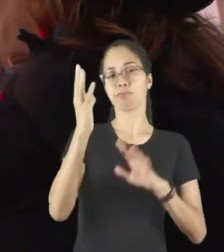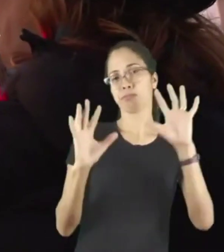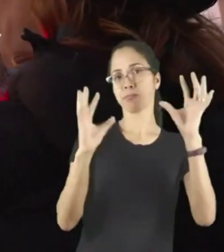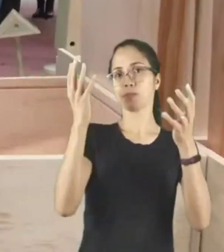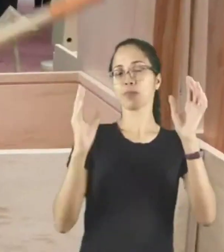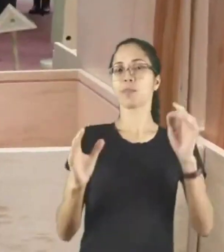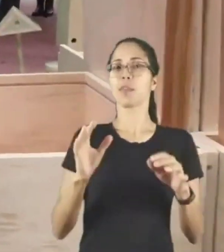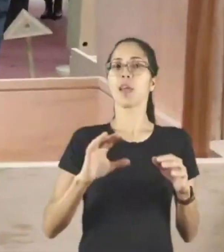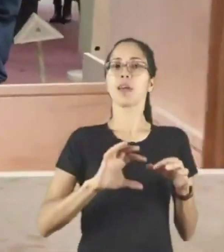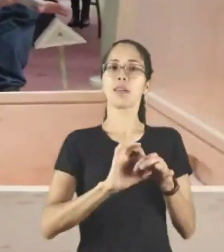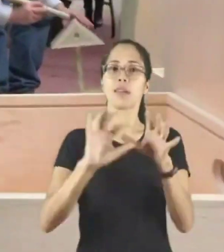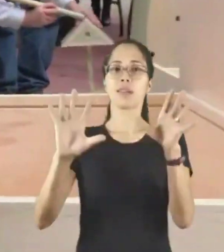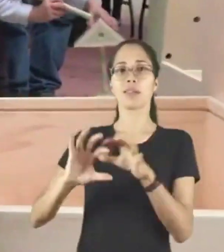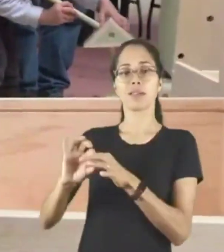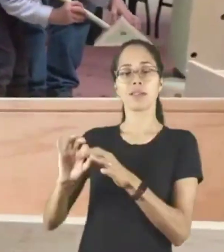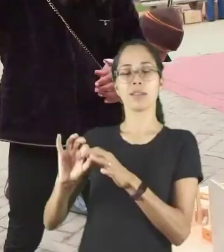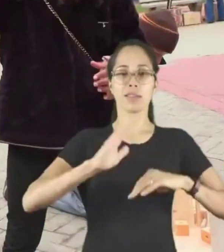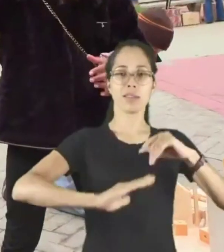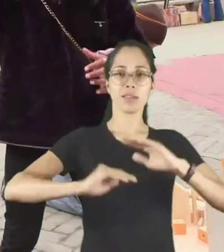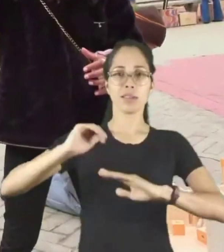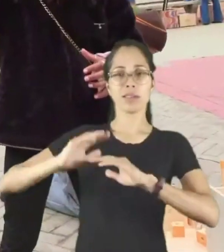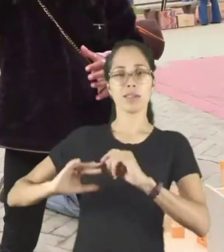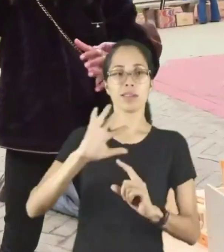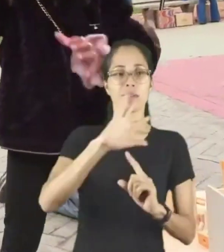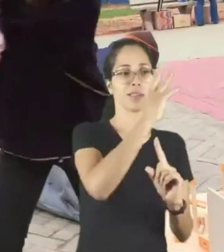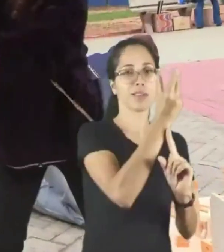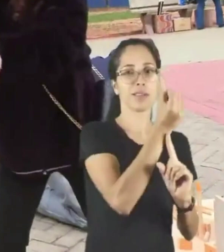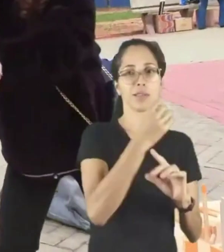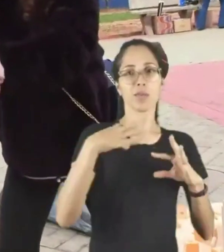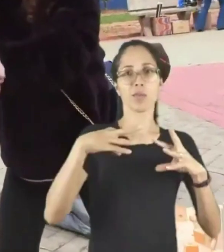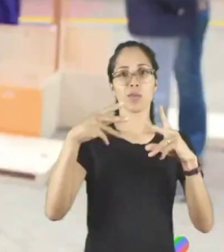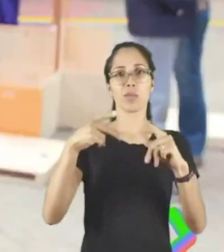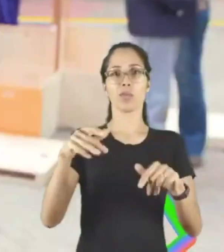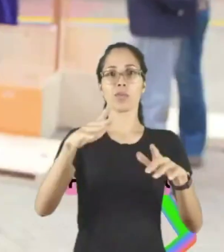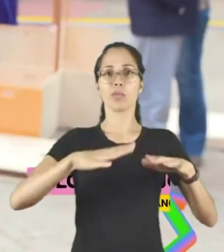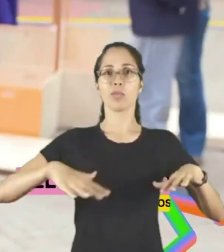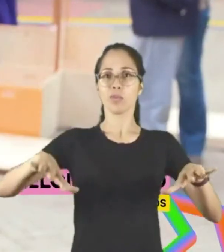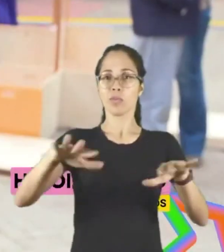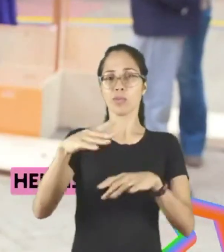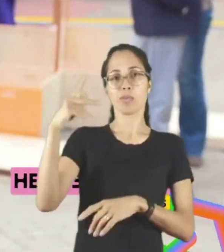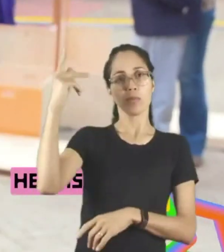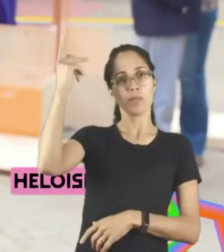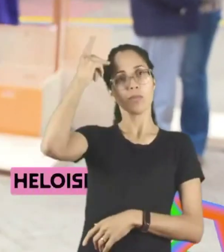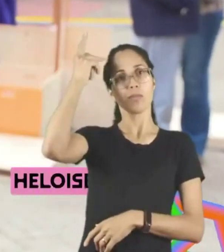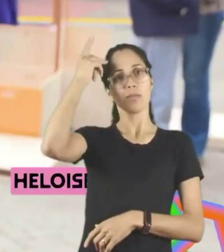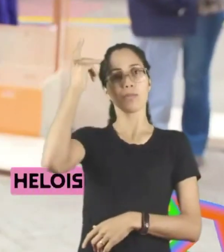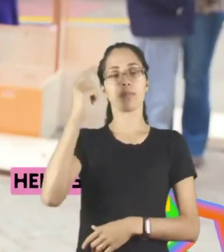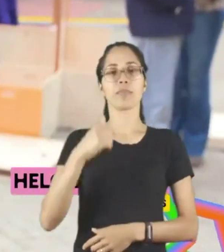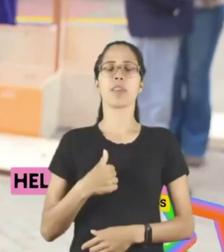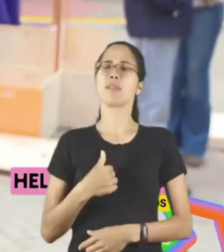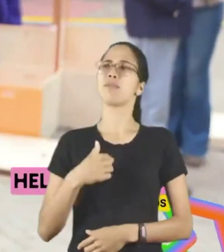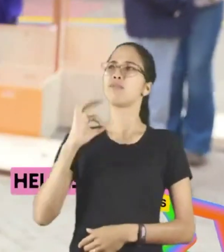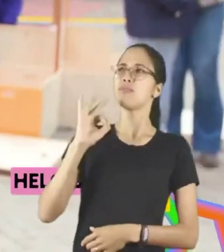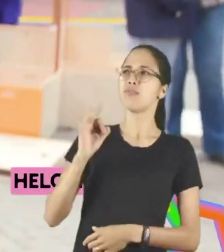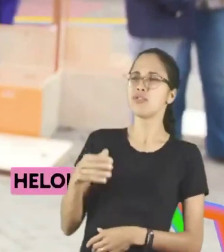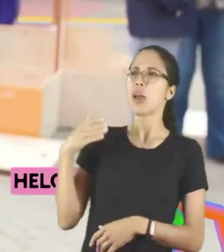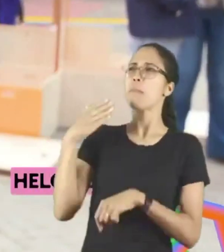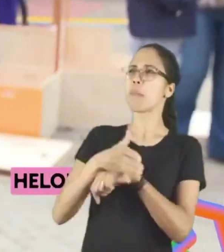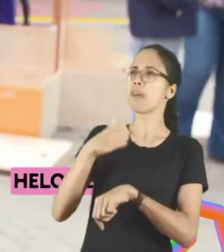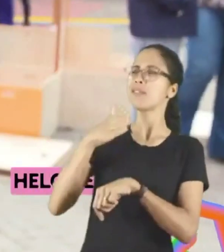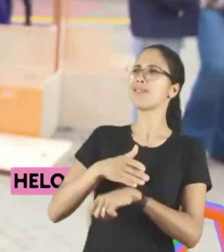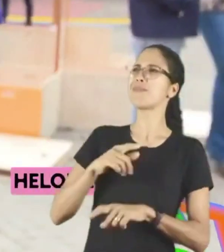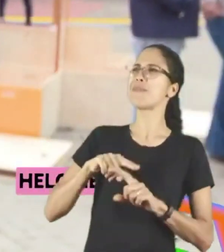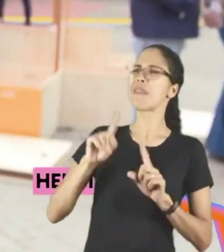das atividades artísticas em todo o estado de São Paulo. Eu já tinha participado, só que eu era bem pequena e